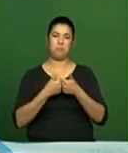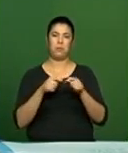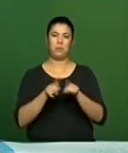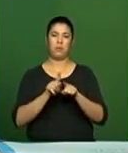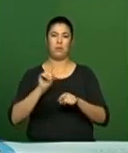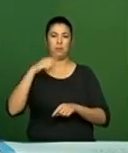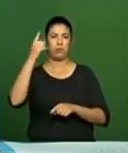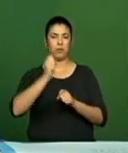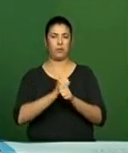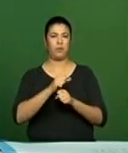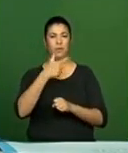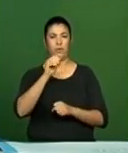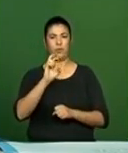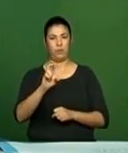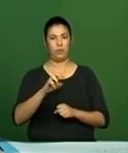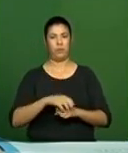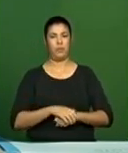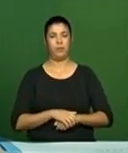pesquisa de 2015.